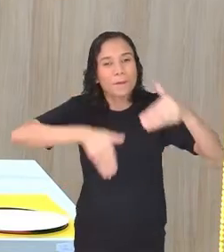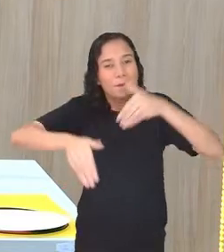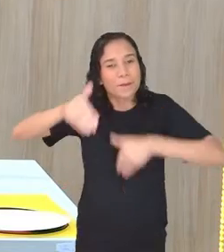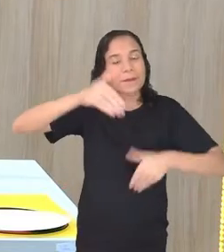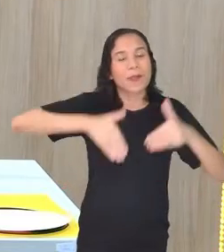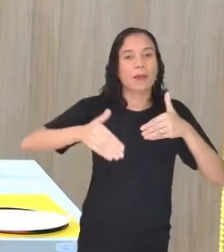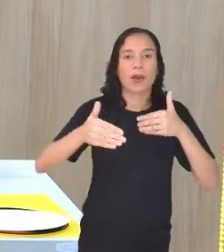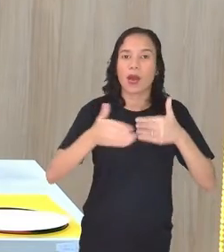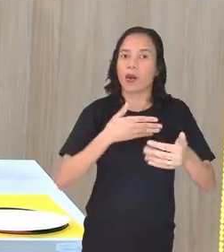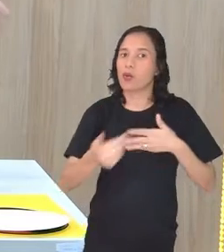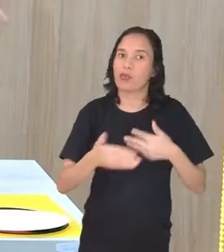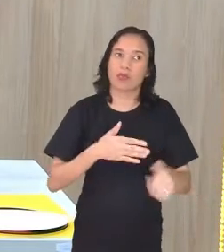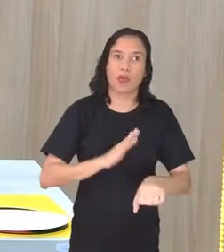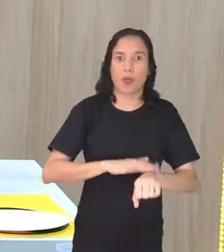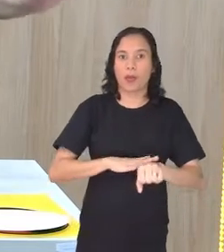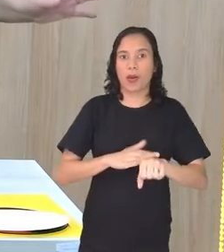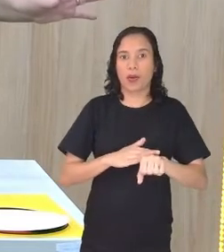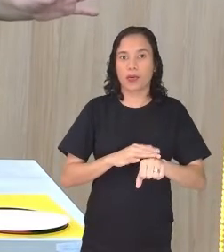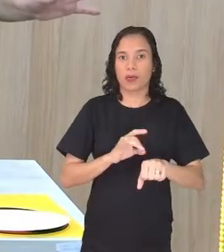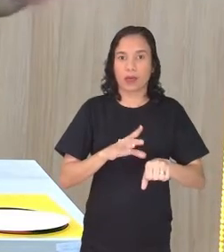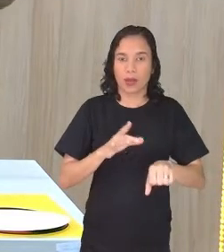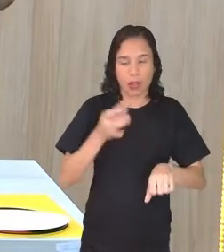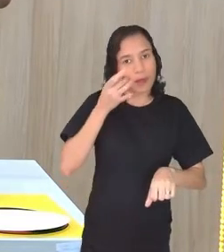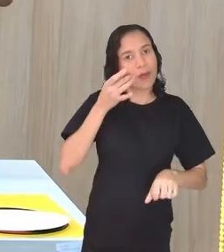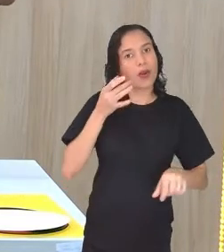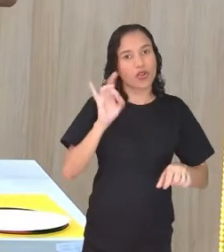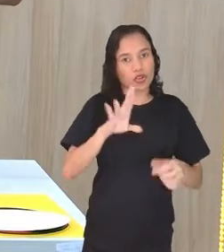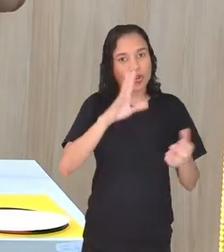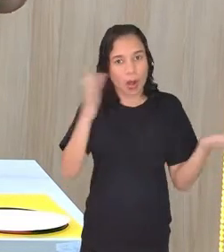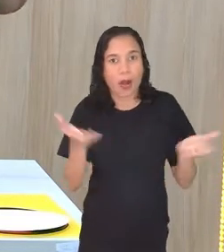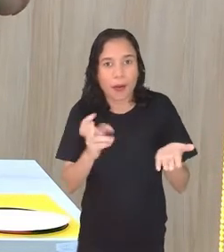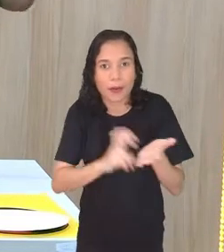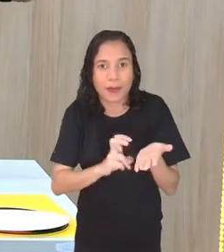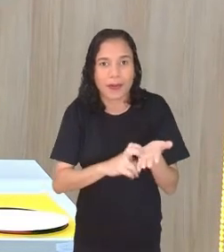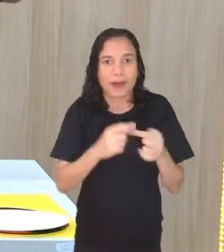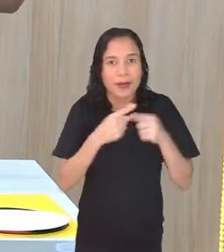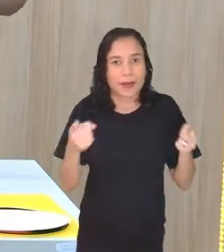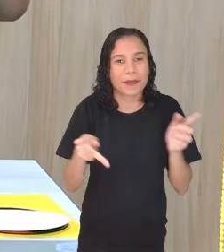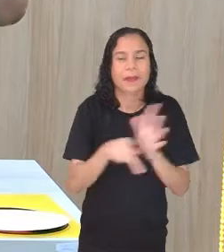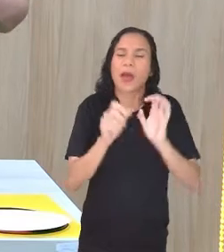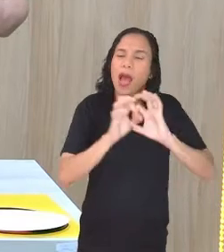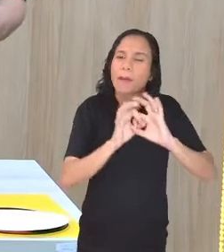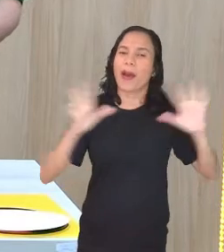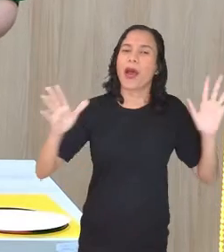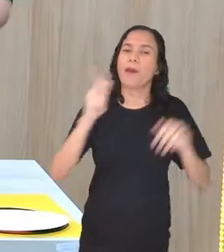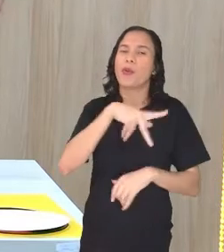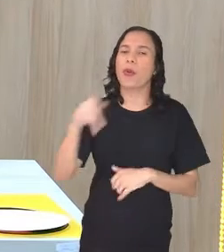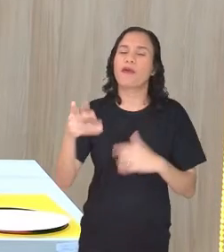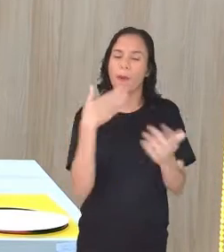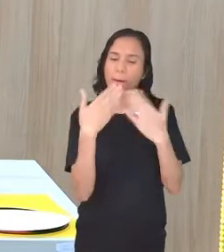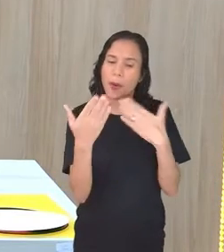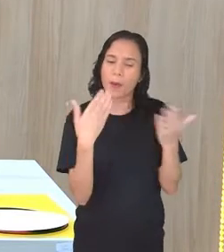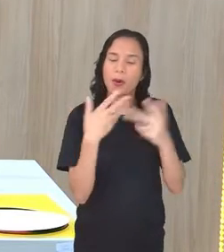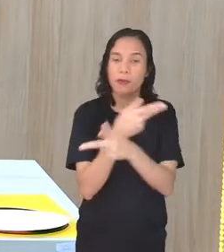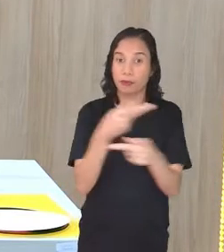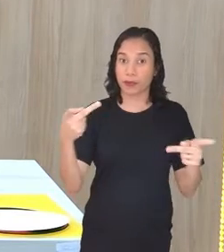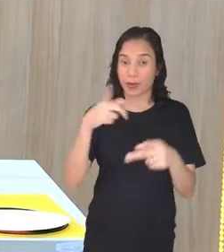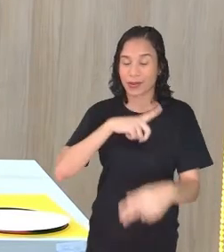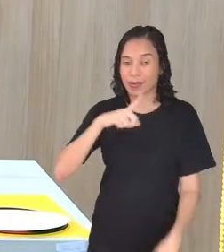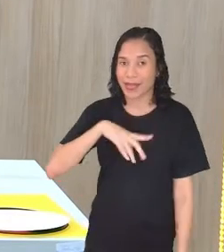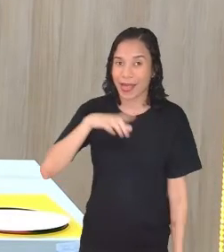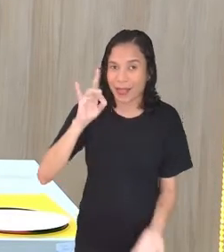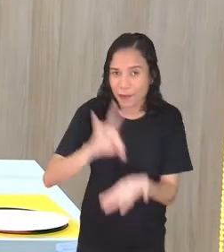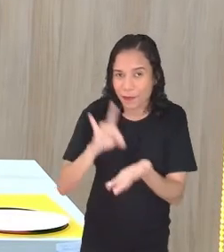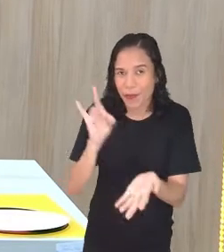ao vivo, só agora. Mas o chat fica aberto para os professores interagirem com vocês. E tem uma coisa